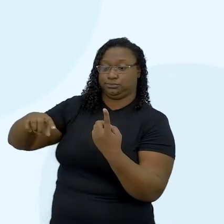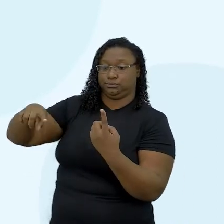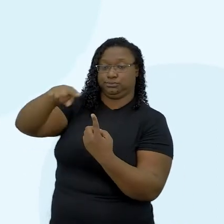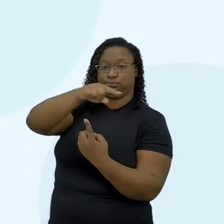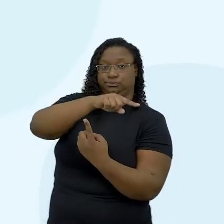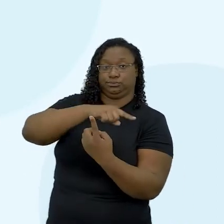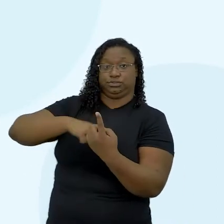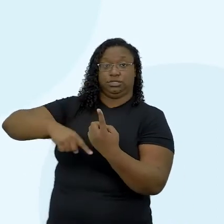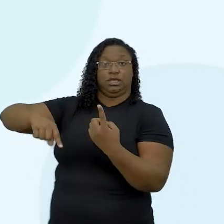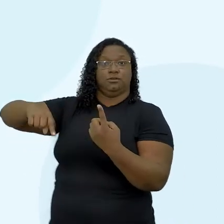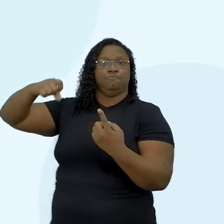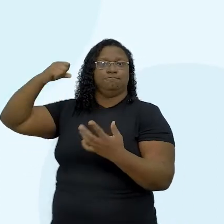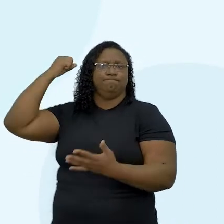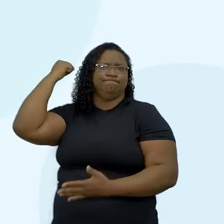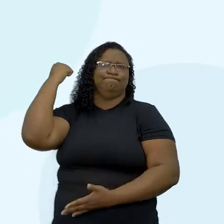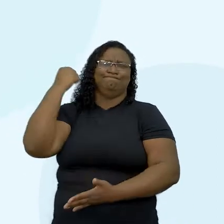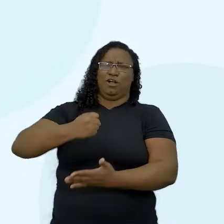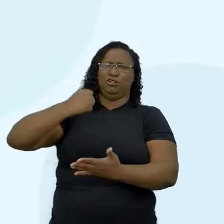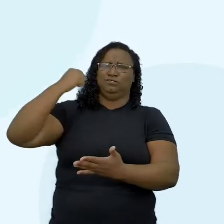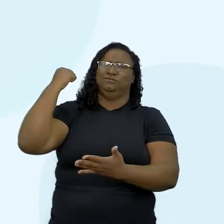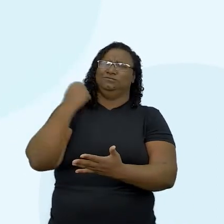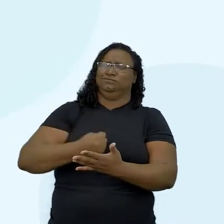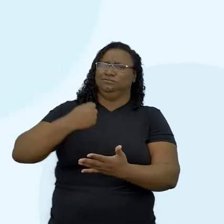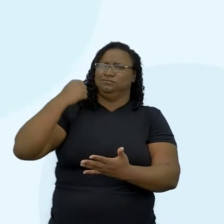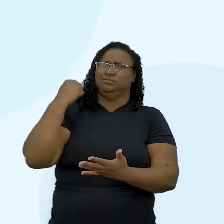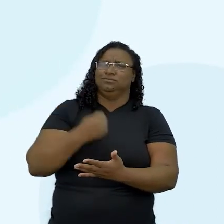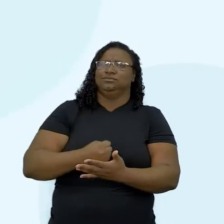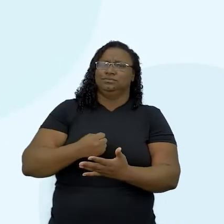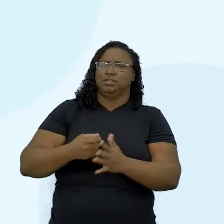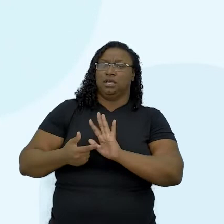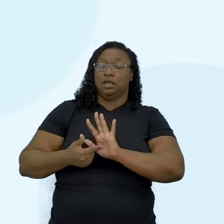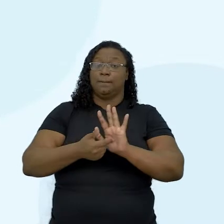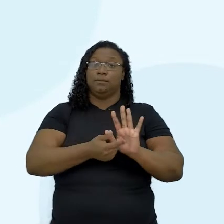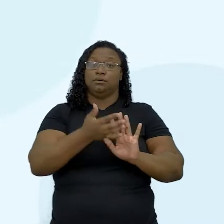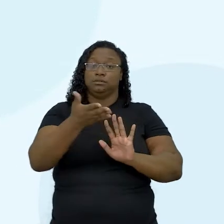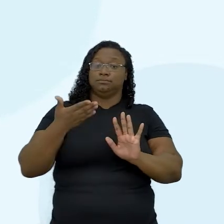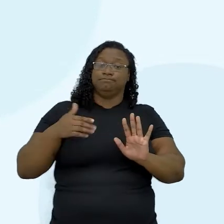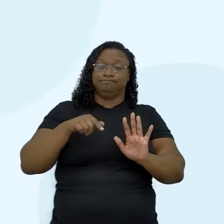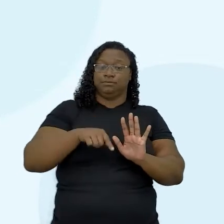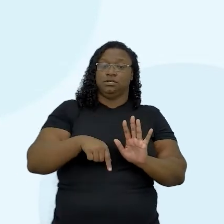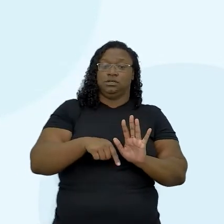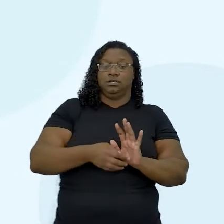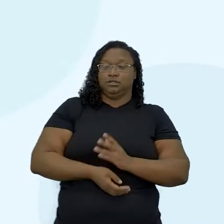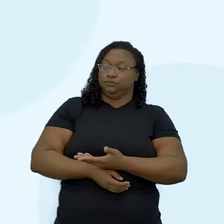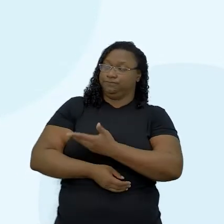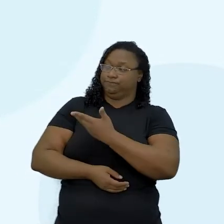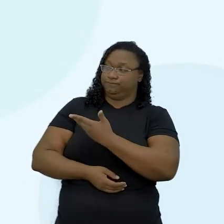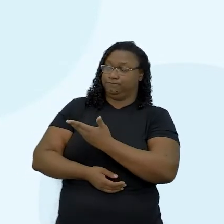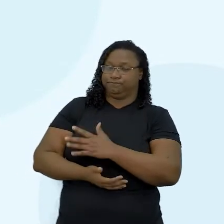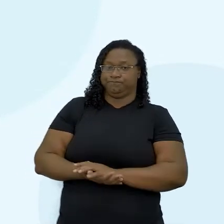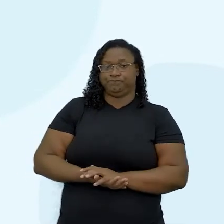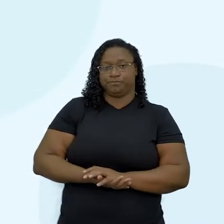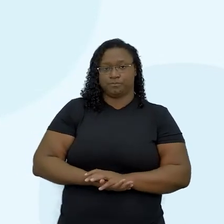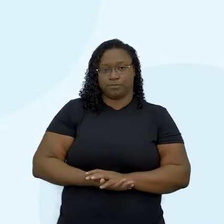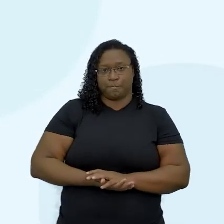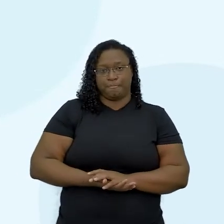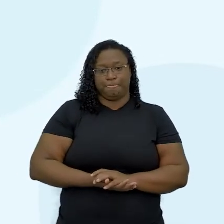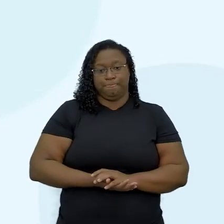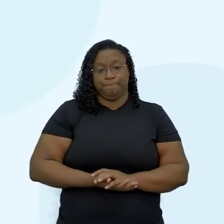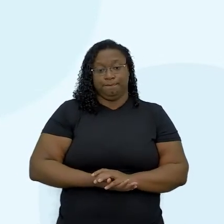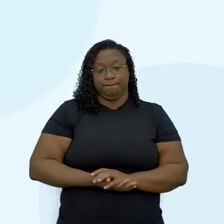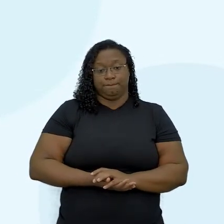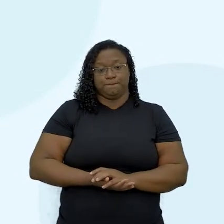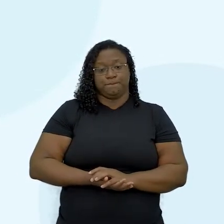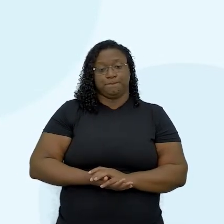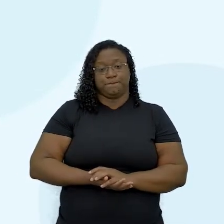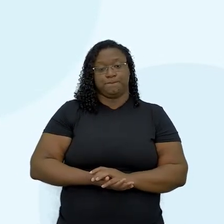Zona de morte é esse conceito que o professor Um Bembo traz para a gente e que fala sobre